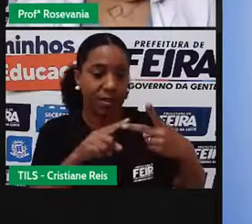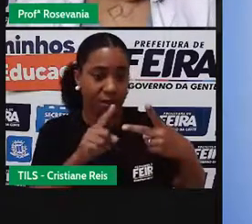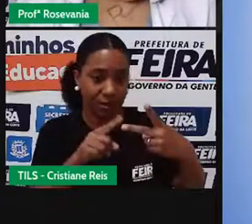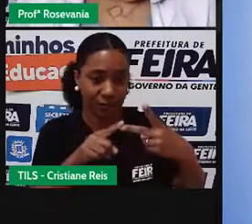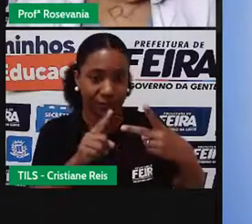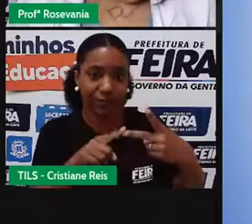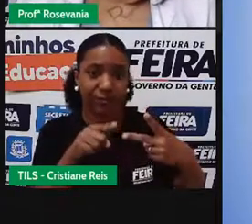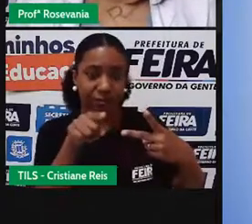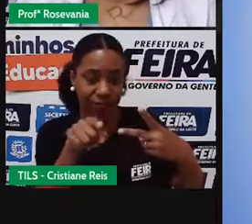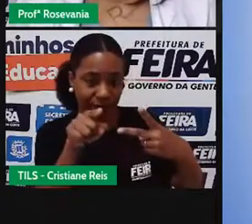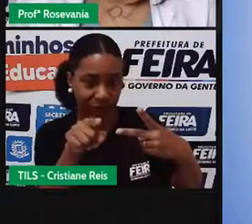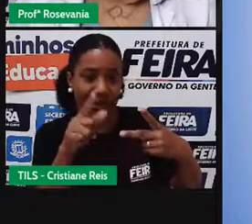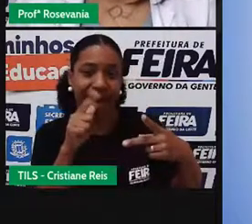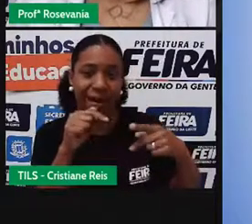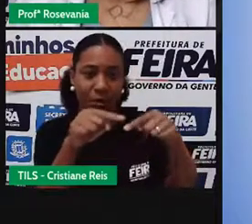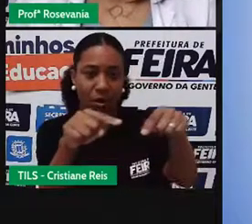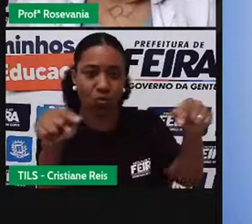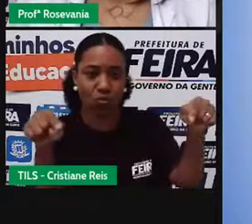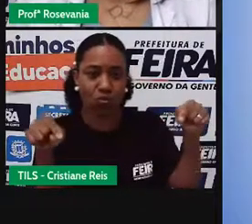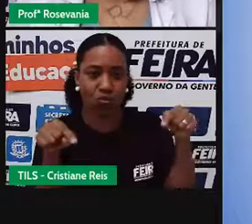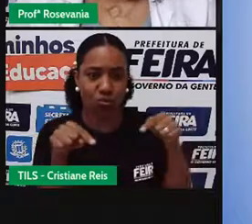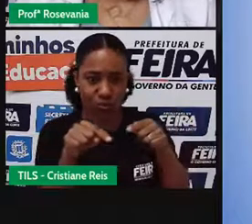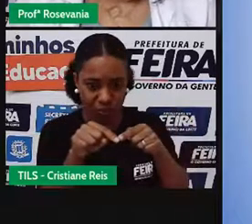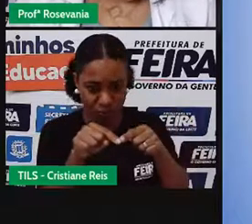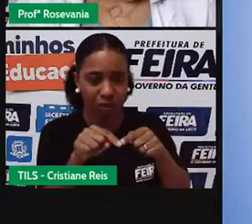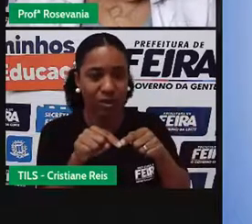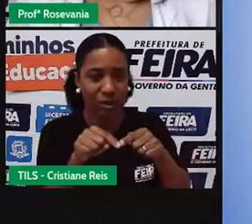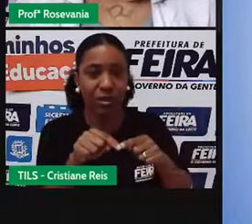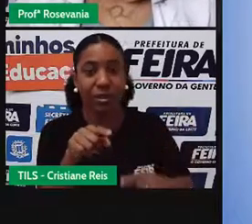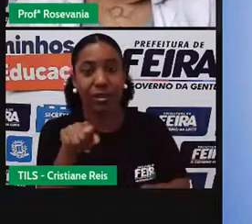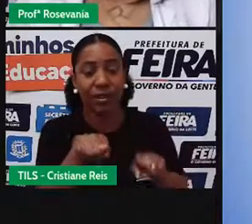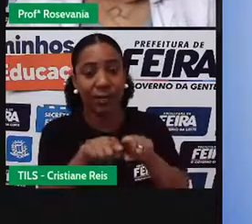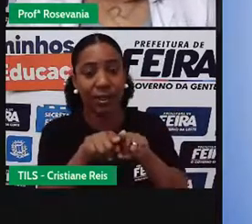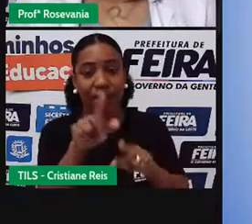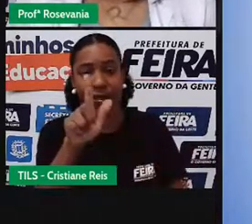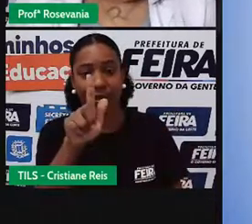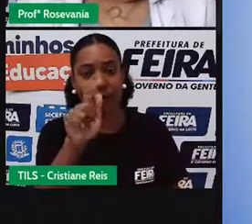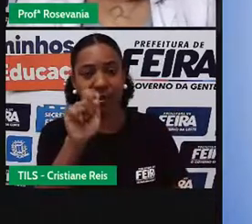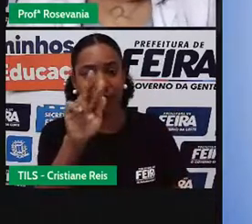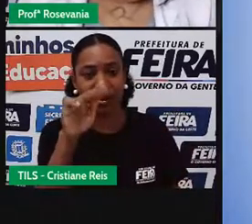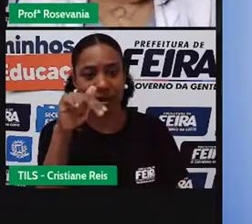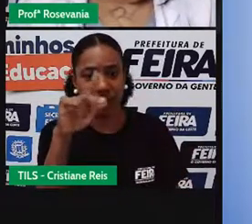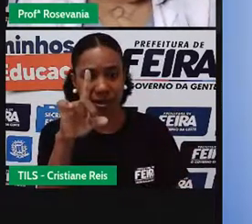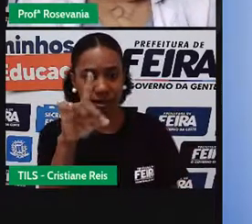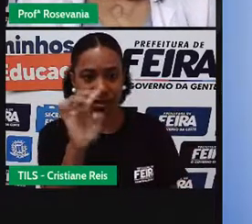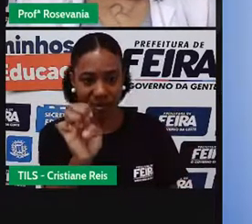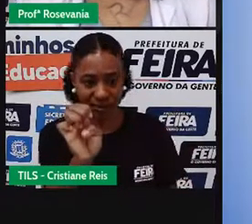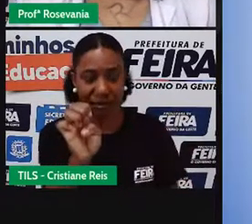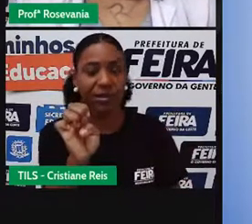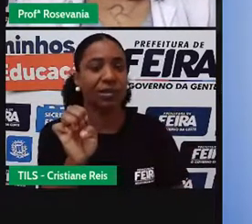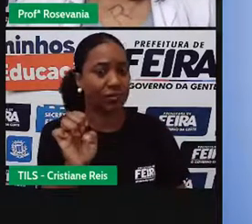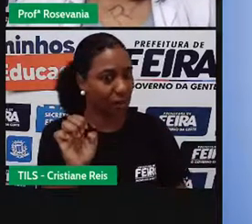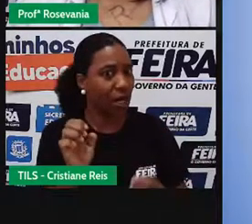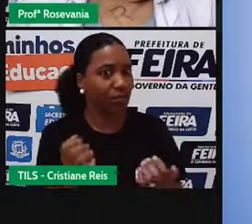né, jornalista, parece que novamente está sendo jogado, né, os esgotos aí, mas está muito bonito ainda o lugar aí, né.